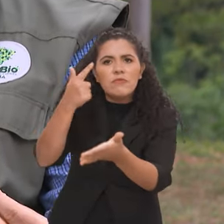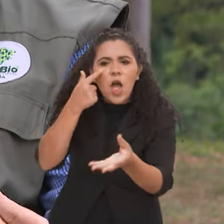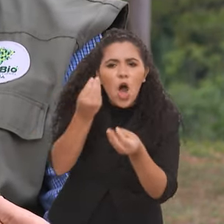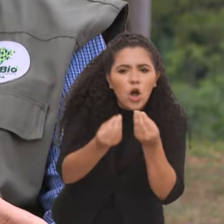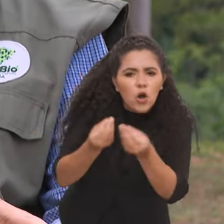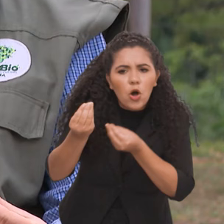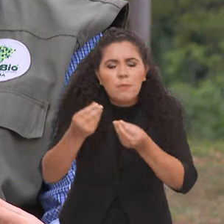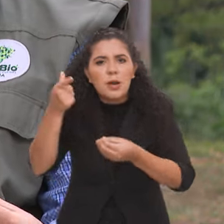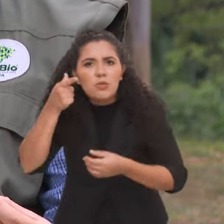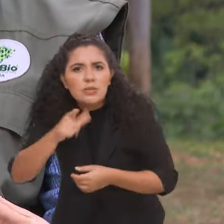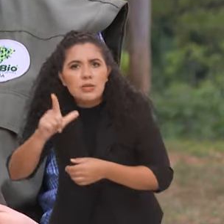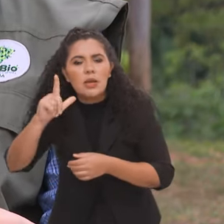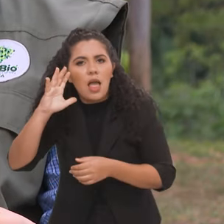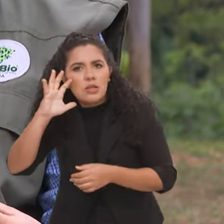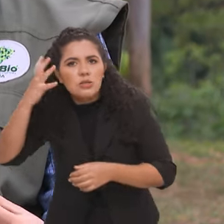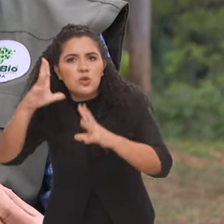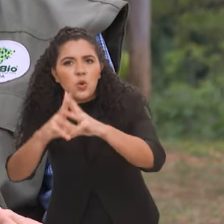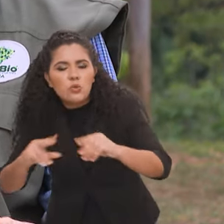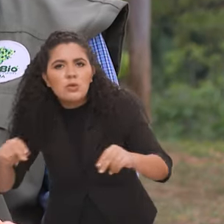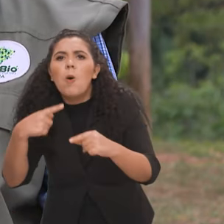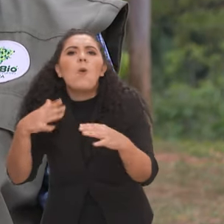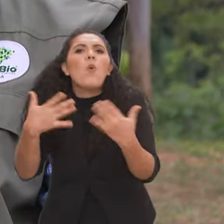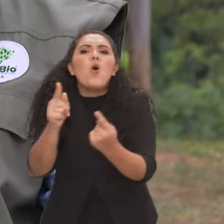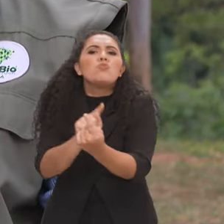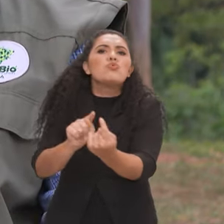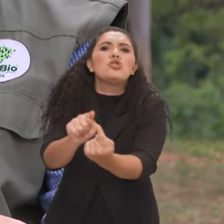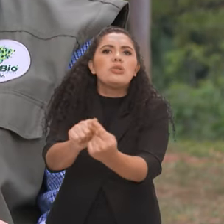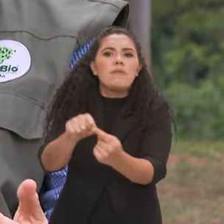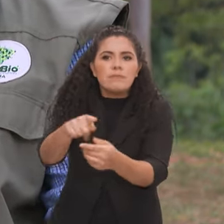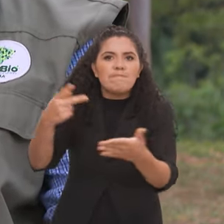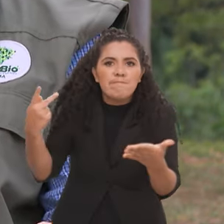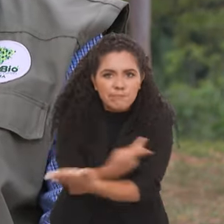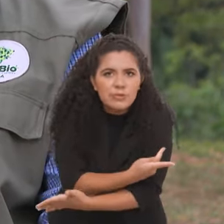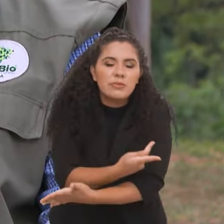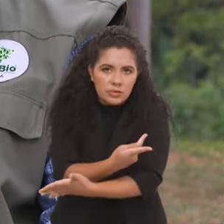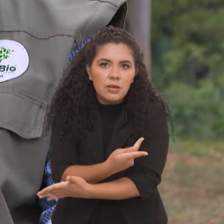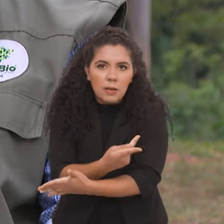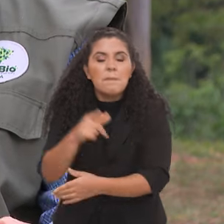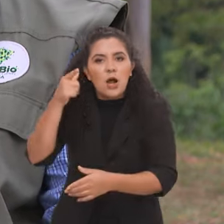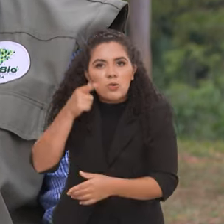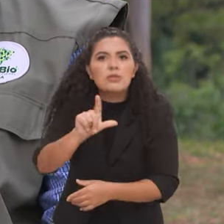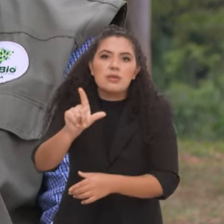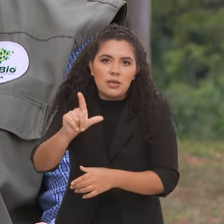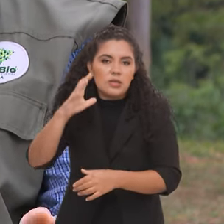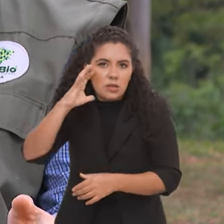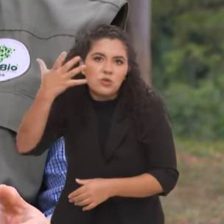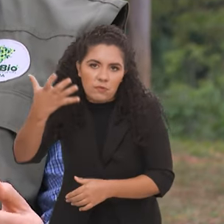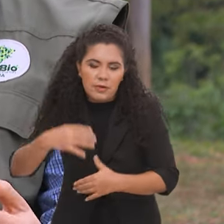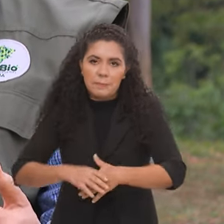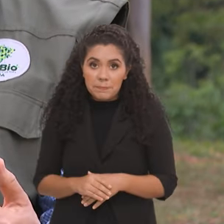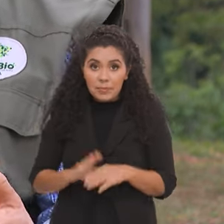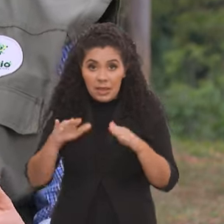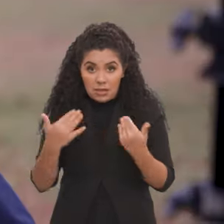situação, tentar levantar qual é a origem, qual é a causa daquele problema para que logo em seguida busque uma solução.